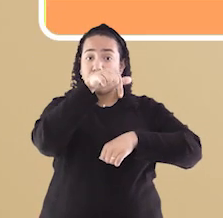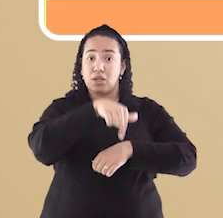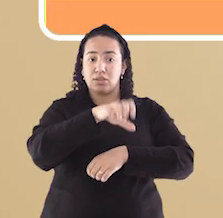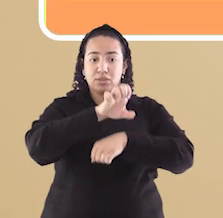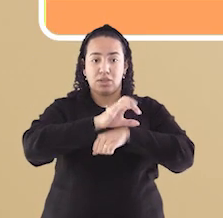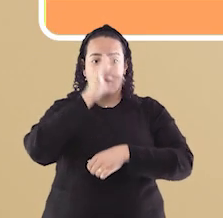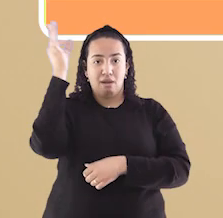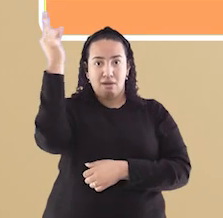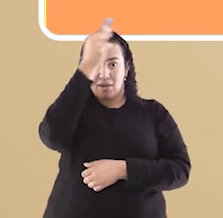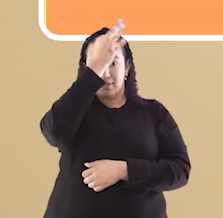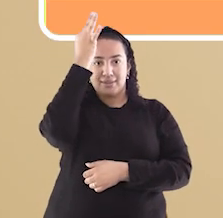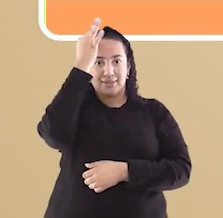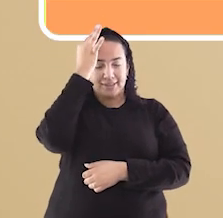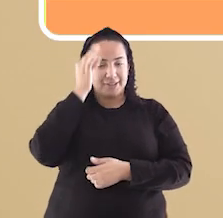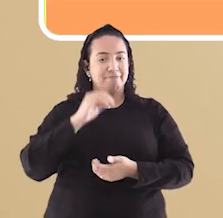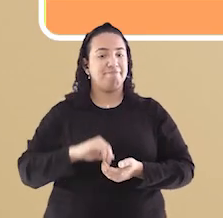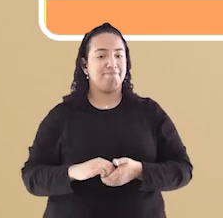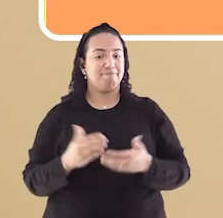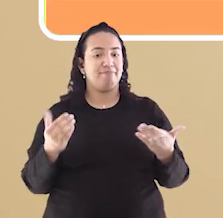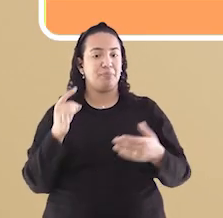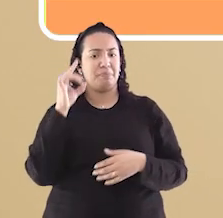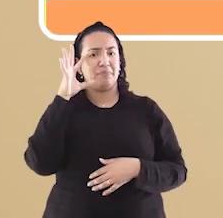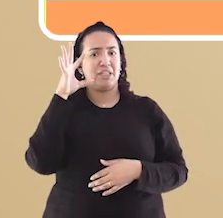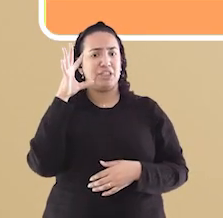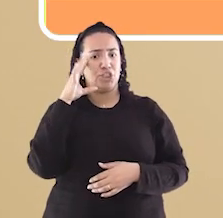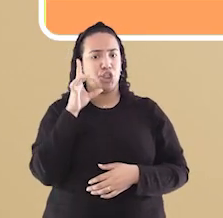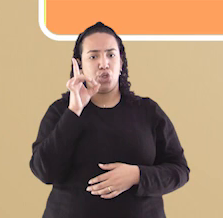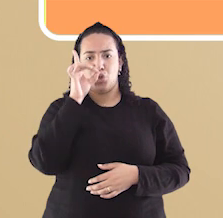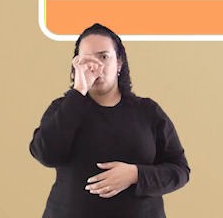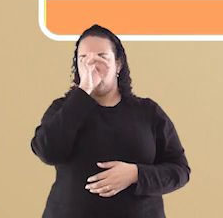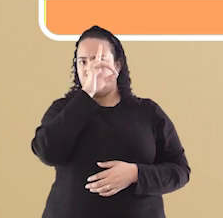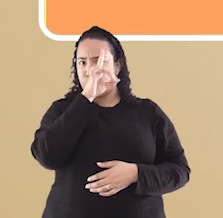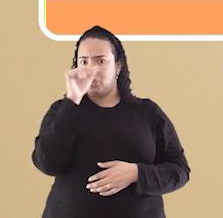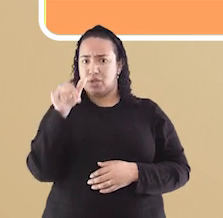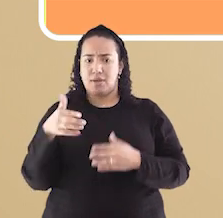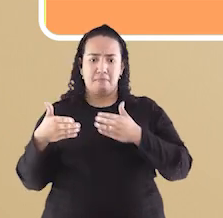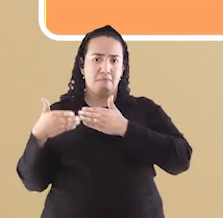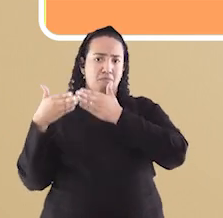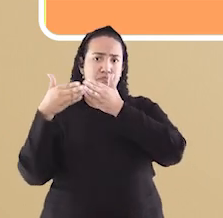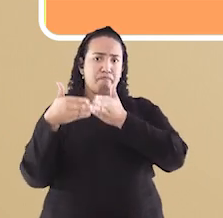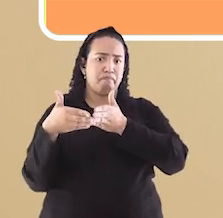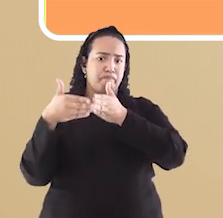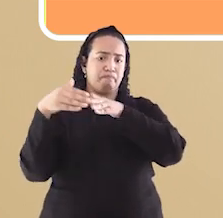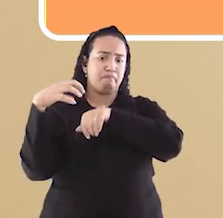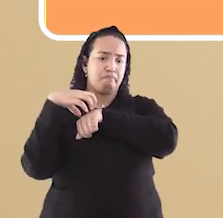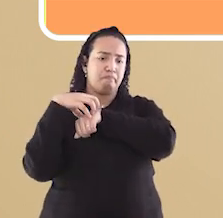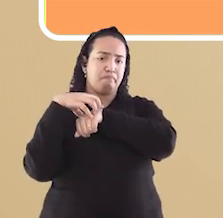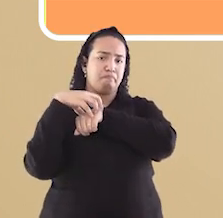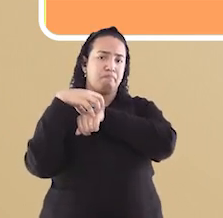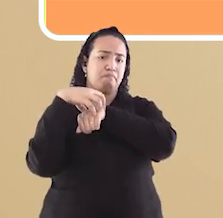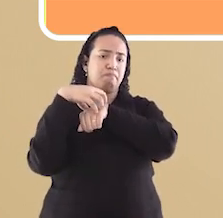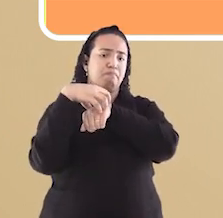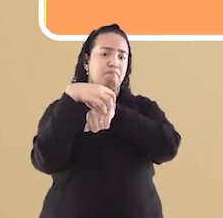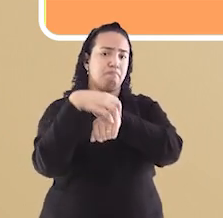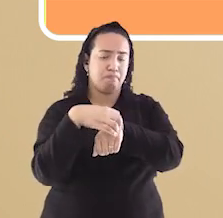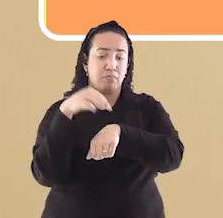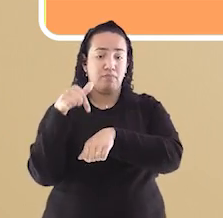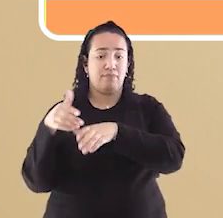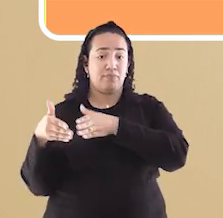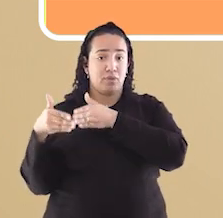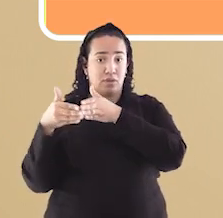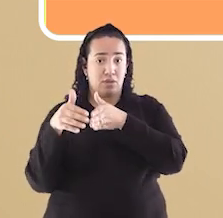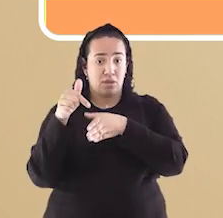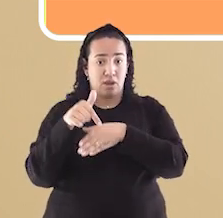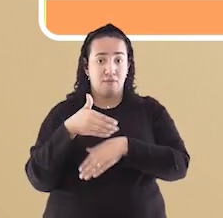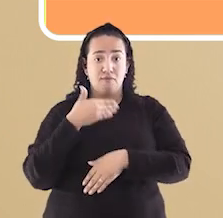Imagine como deve ser difícil transportar uma ponte pelo Oceano Atlântico. Para que esse transporte fosse mais fácil,